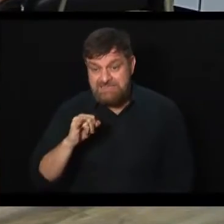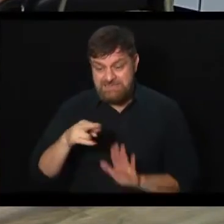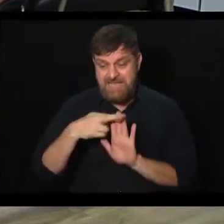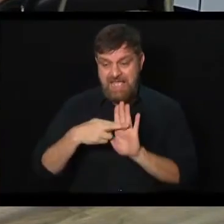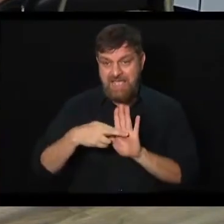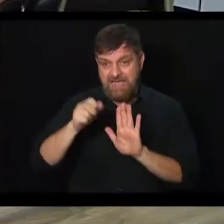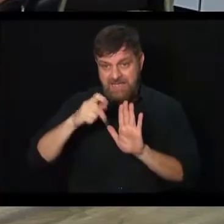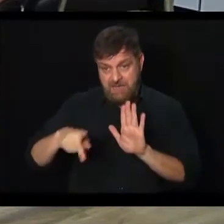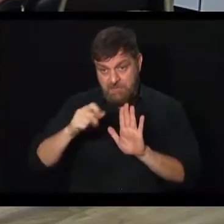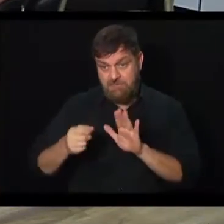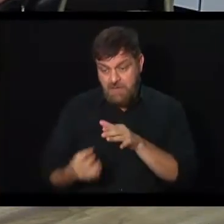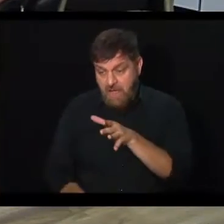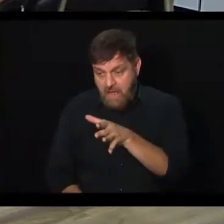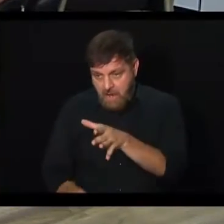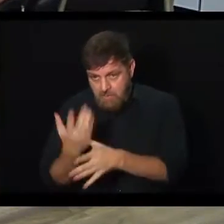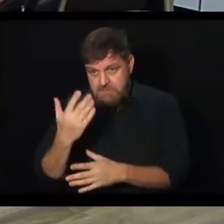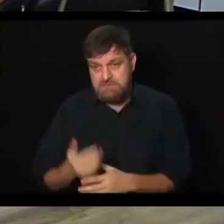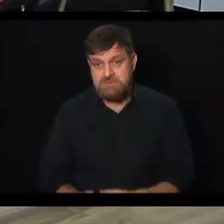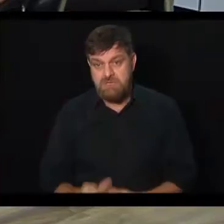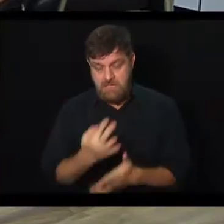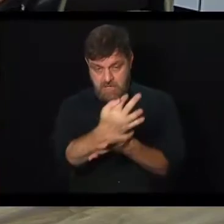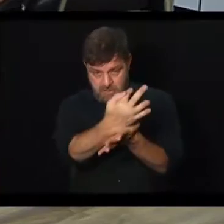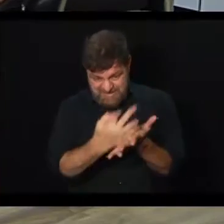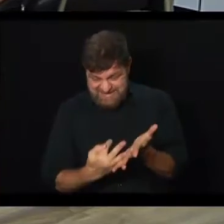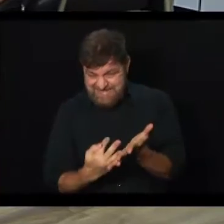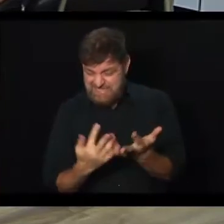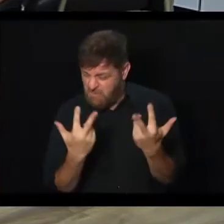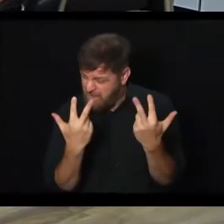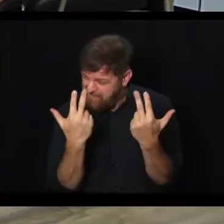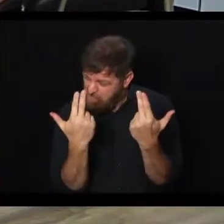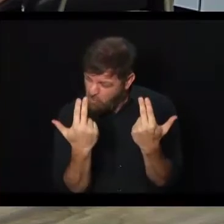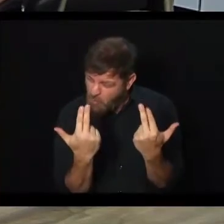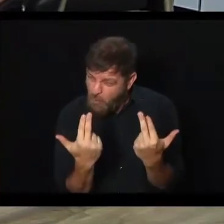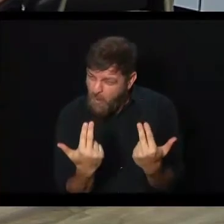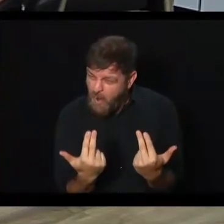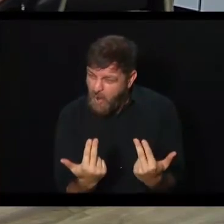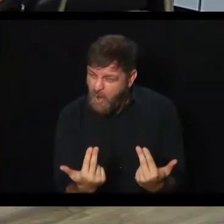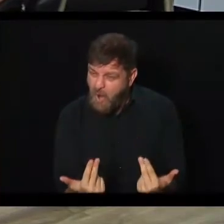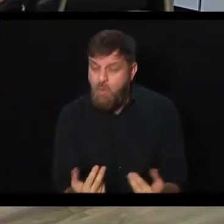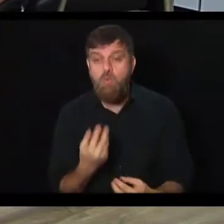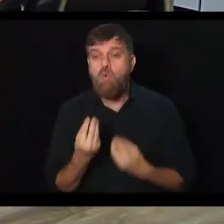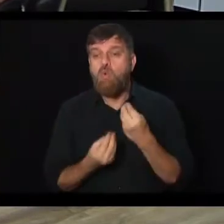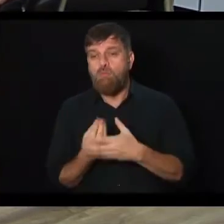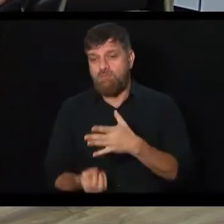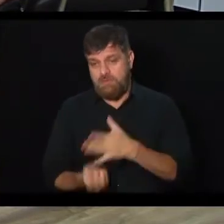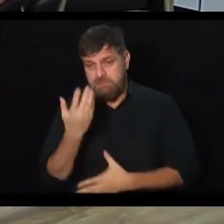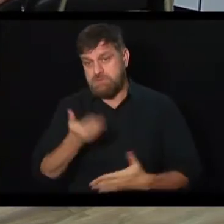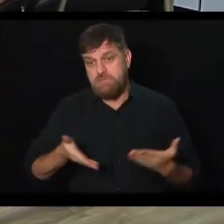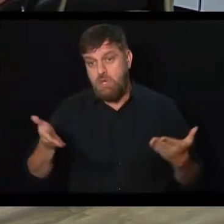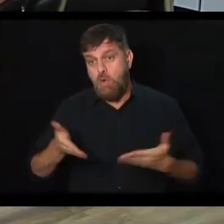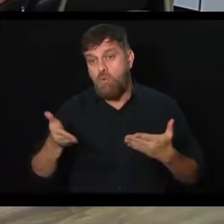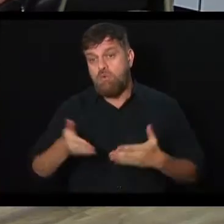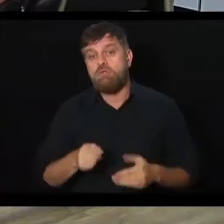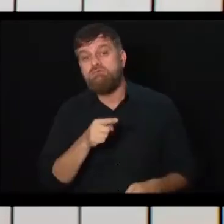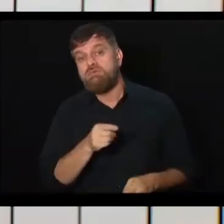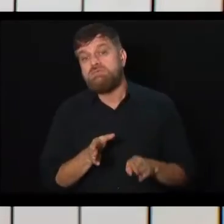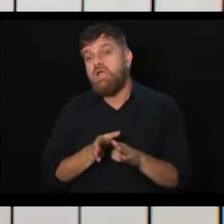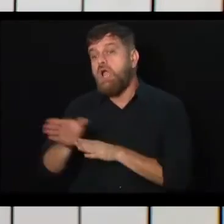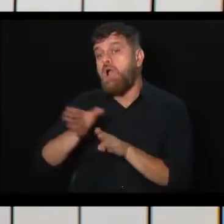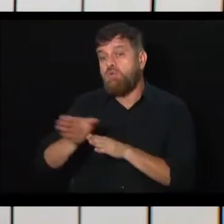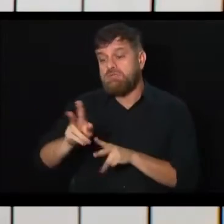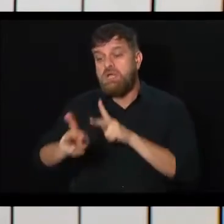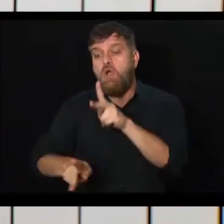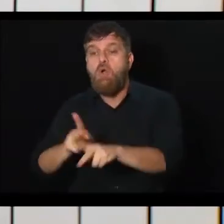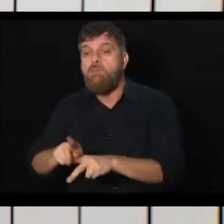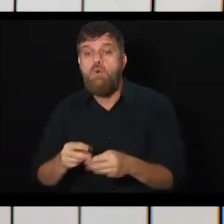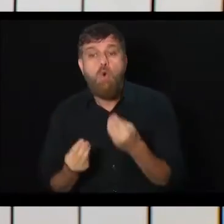acontecer, como está no texto que tramita no Senado, de que forma, hoje, o o senhor indicaria para a população, de